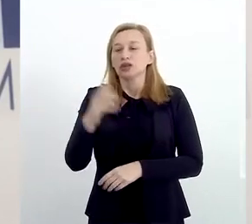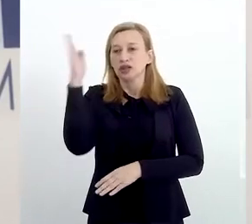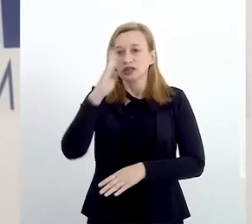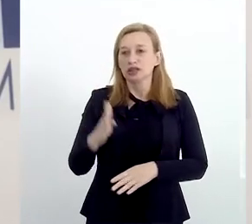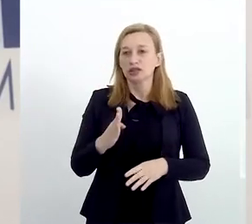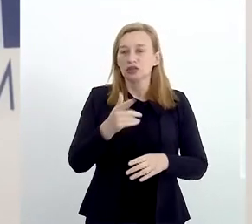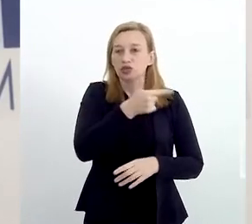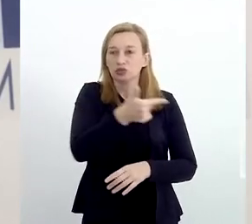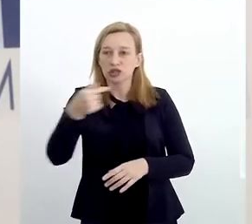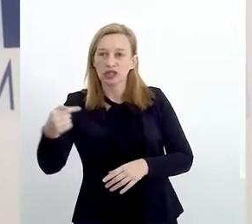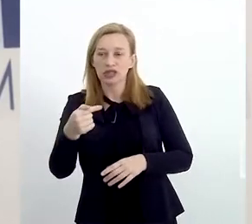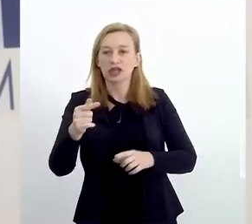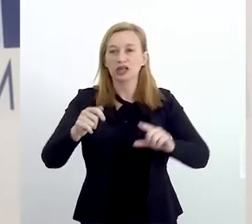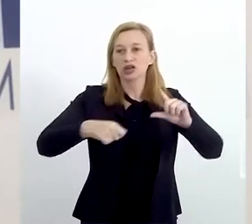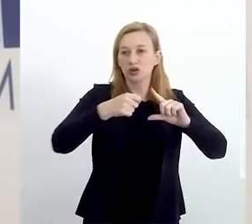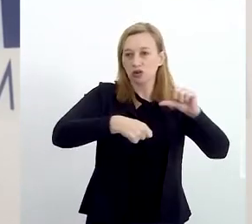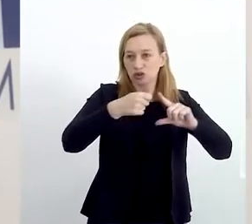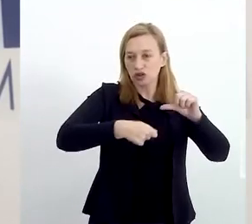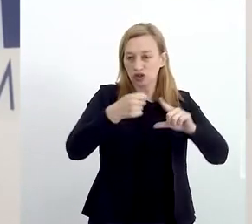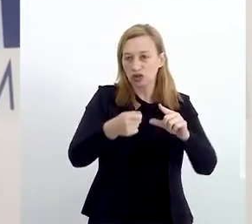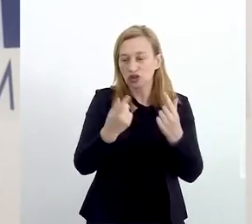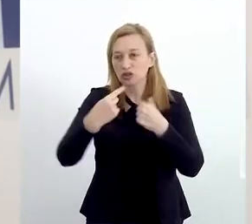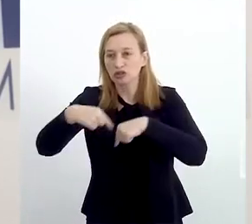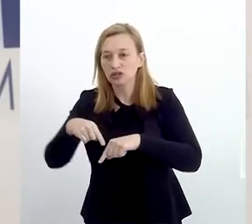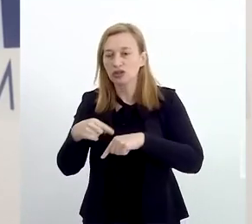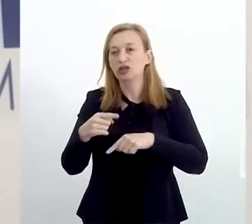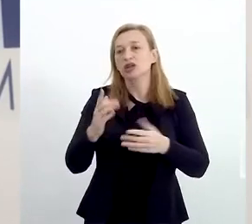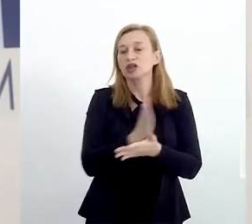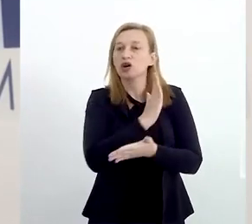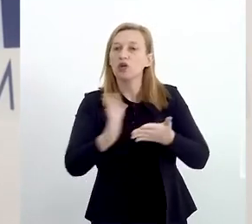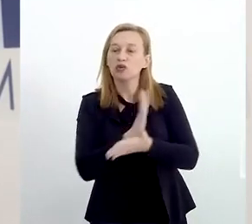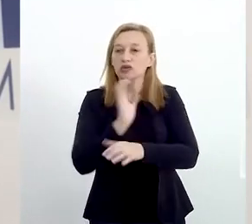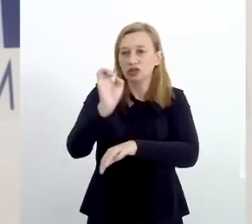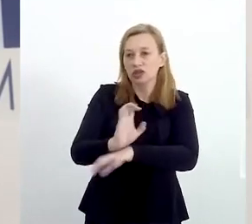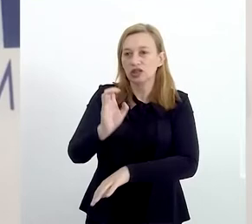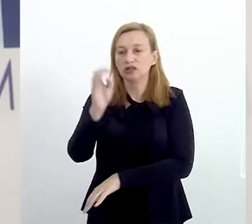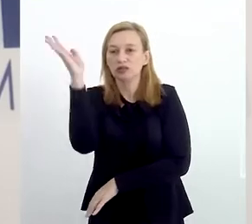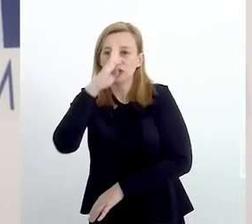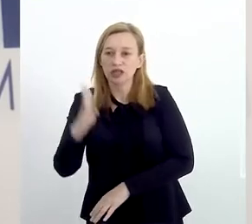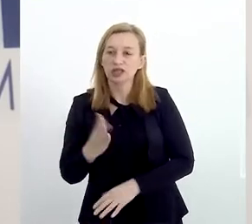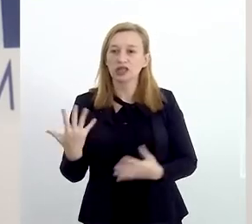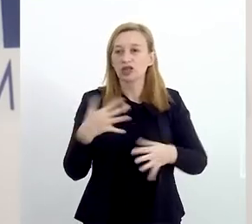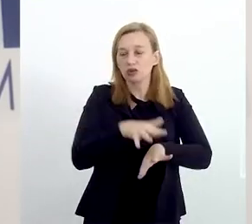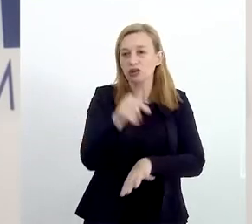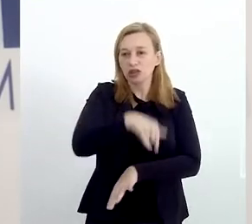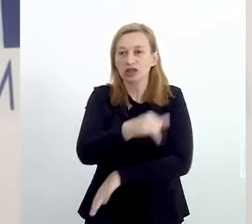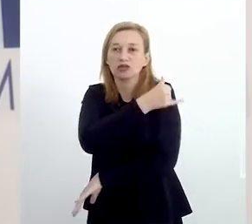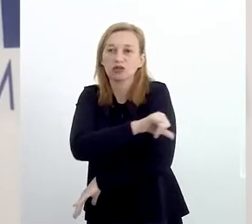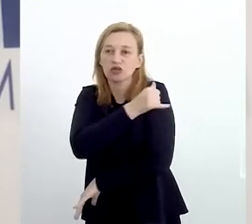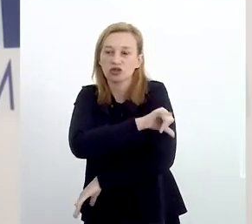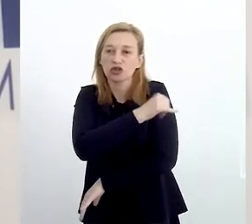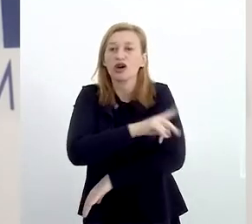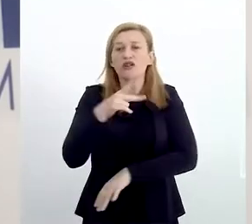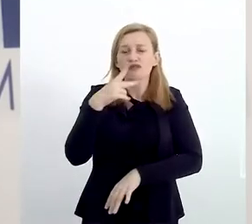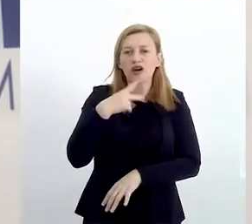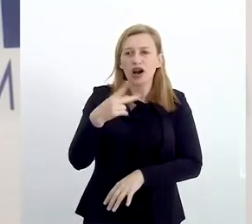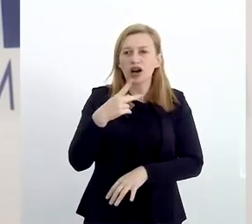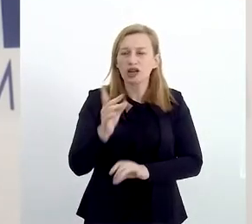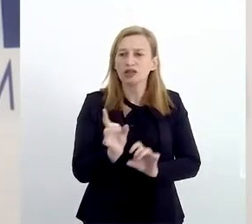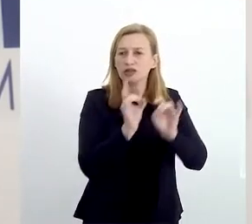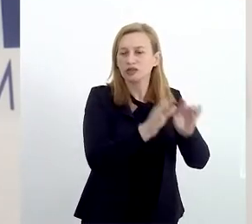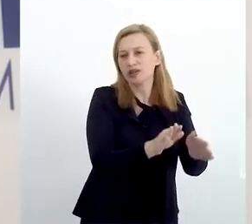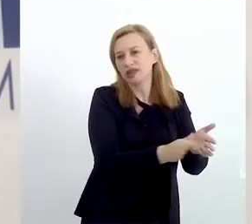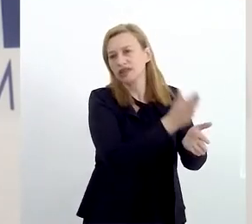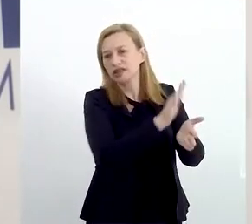implementa o sistema de logística reversa de resíduos eletrônicos em alguns estados brasileiros, incluindo aqui o Rio de Janeiro, fala sobre o descarte